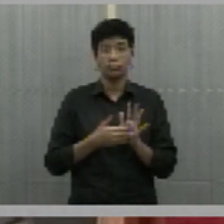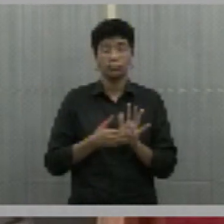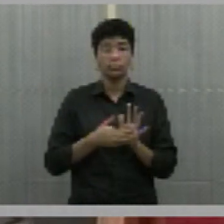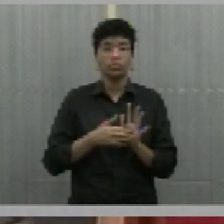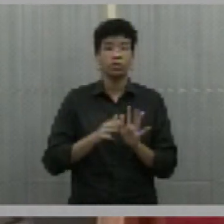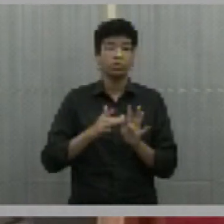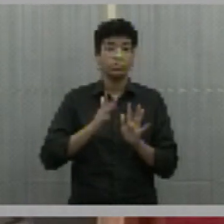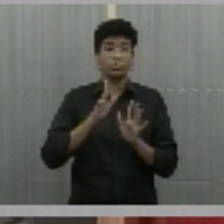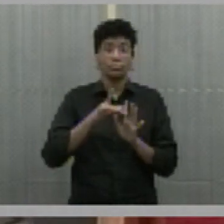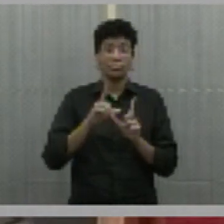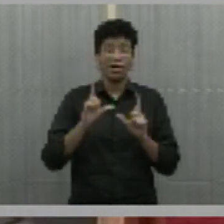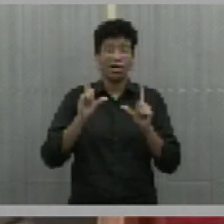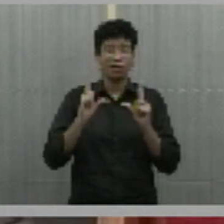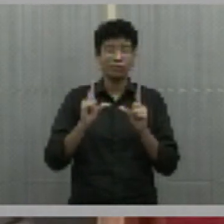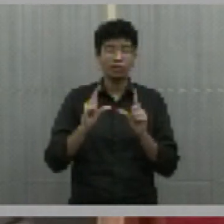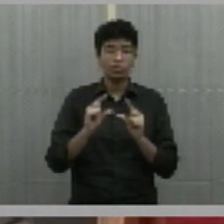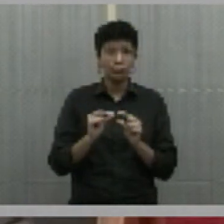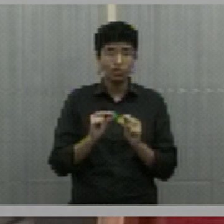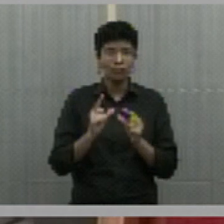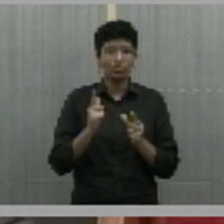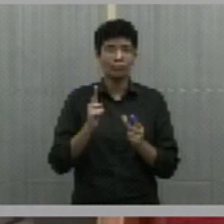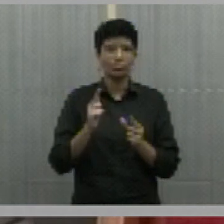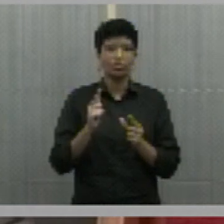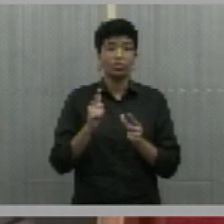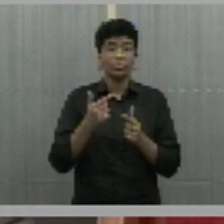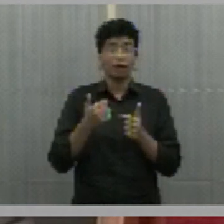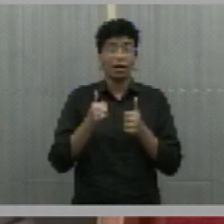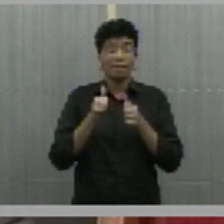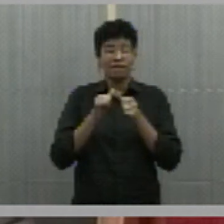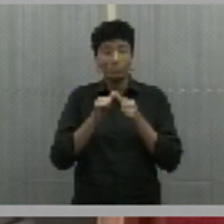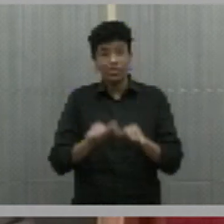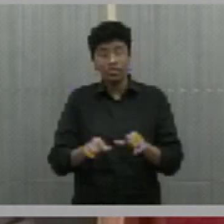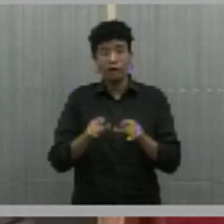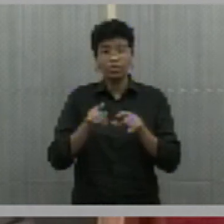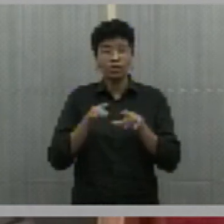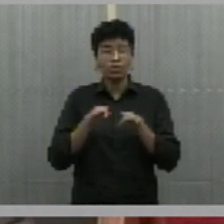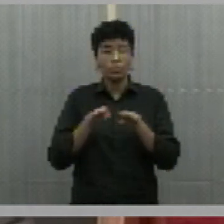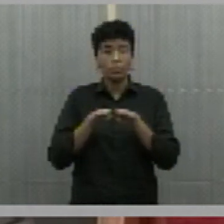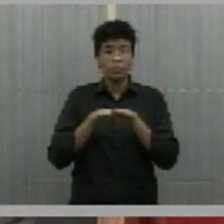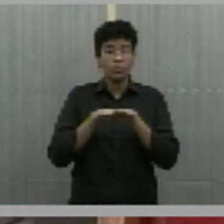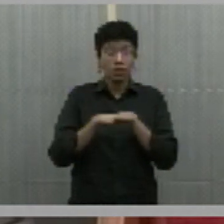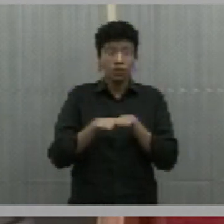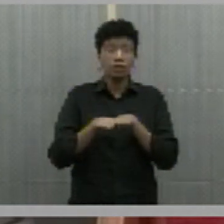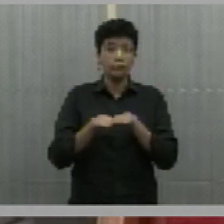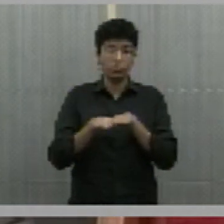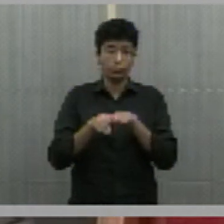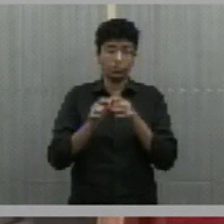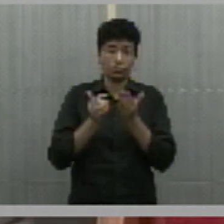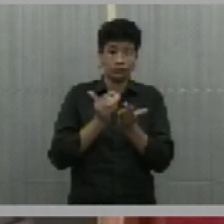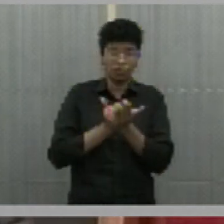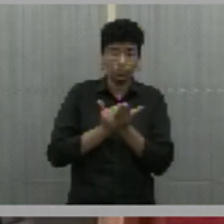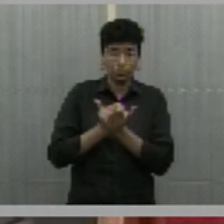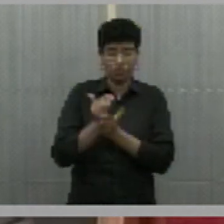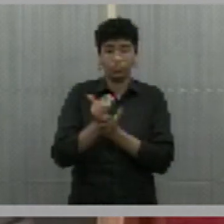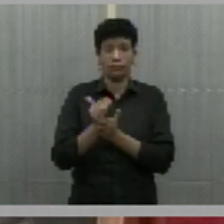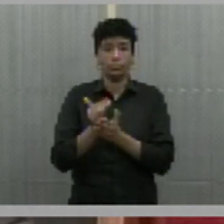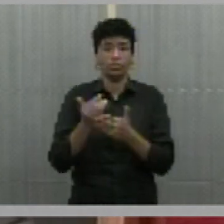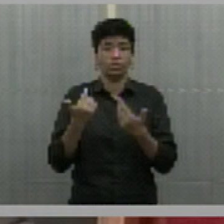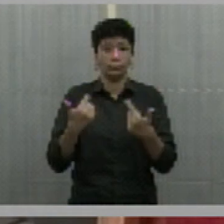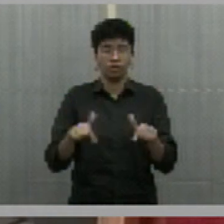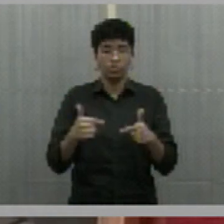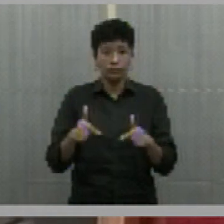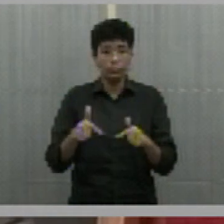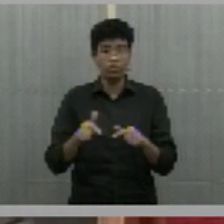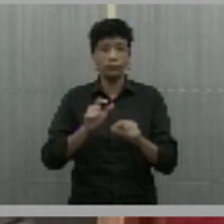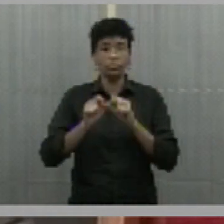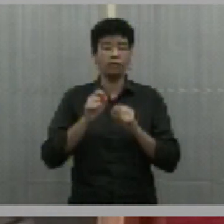achatando, ela está igualando tanto o professor que inicia a sua carreira como